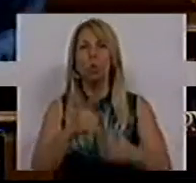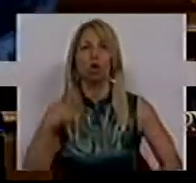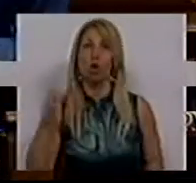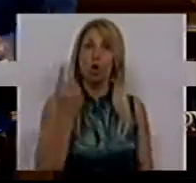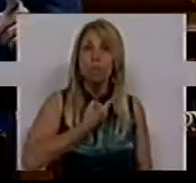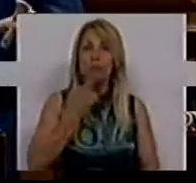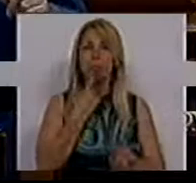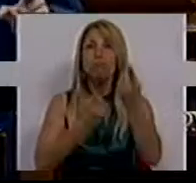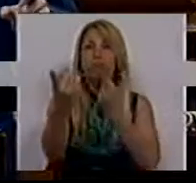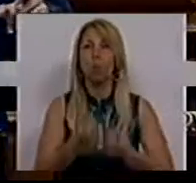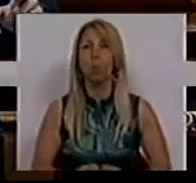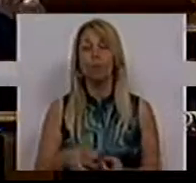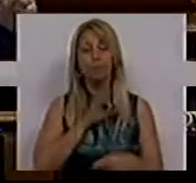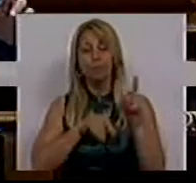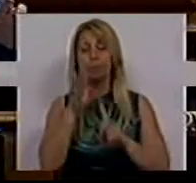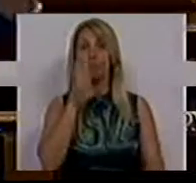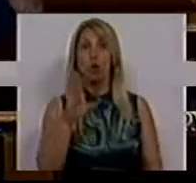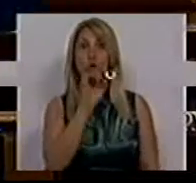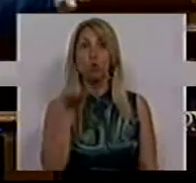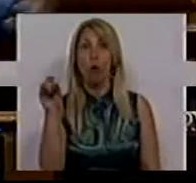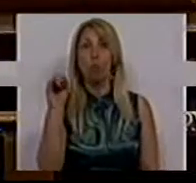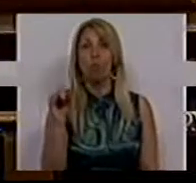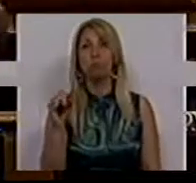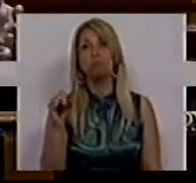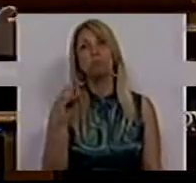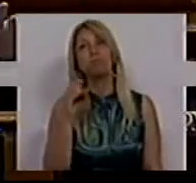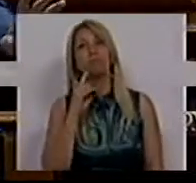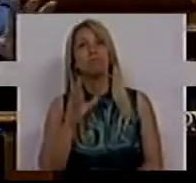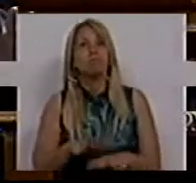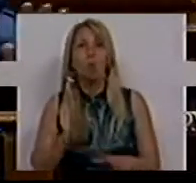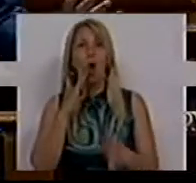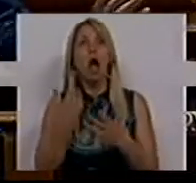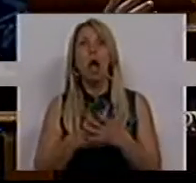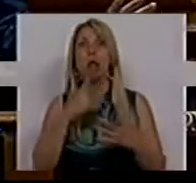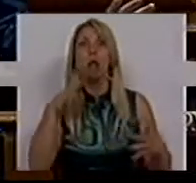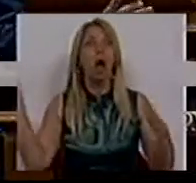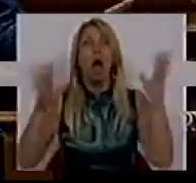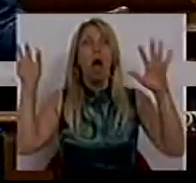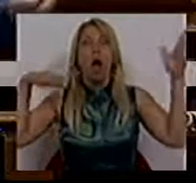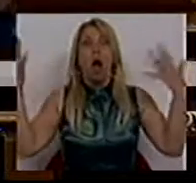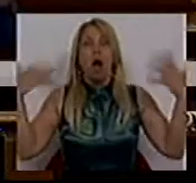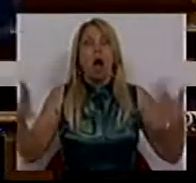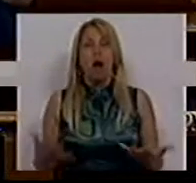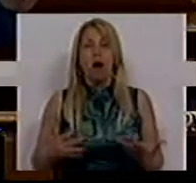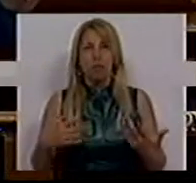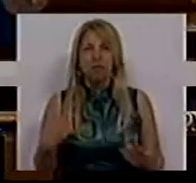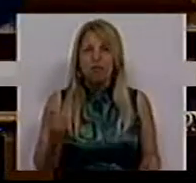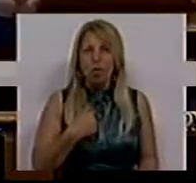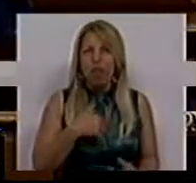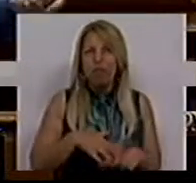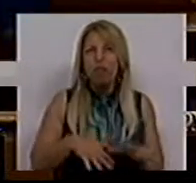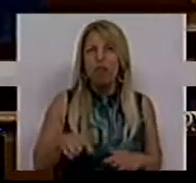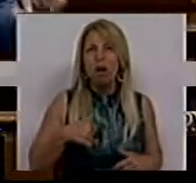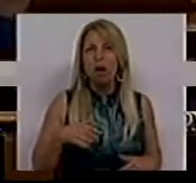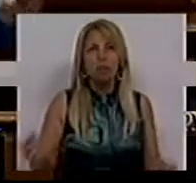João Galamba, sobre a questão da alimentação de qualquer histeria, da nossa parte ela não existe. Agora, não escondemos